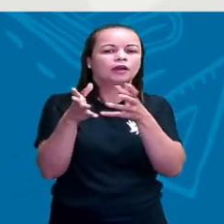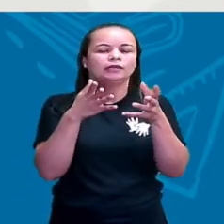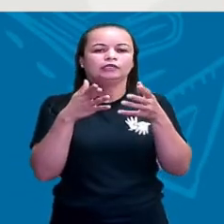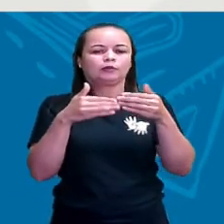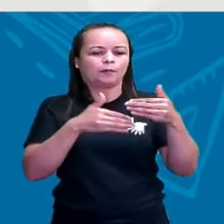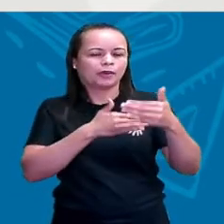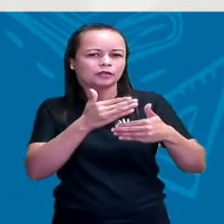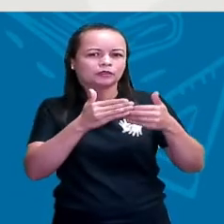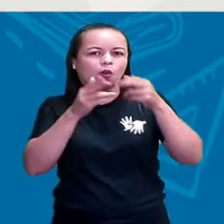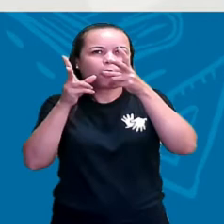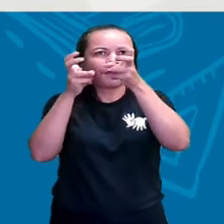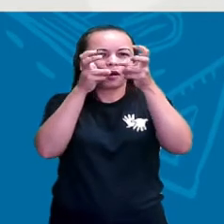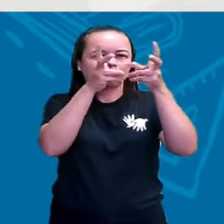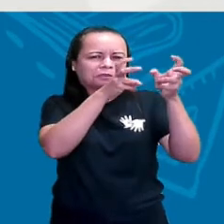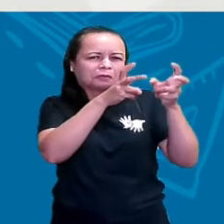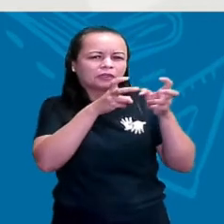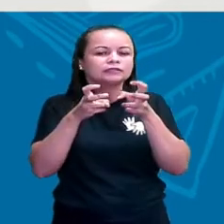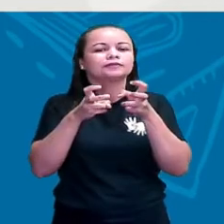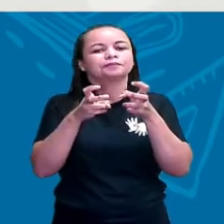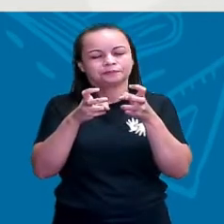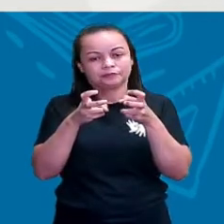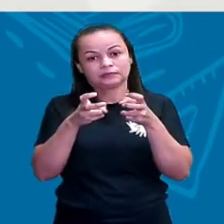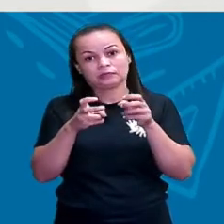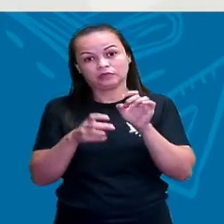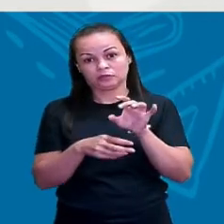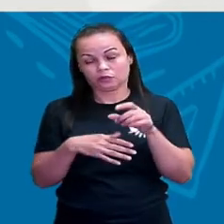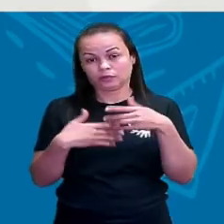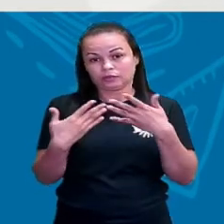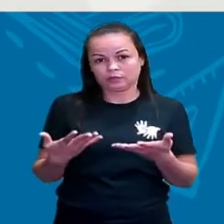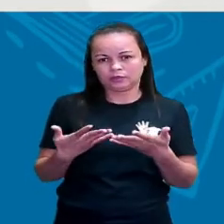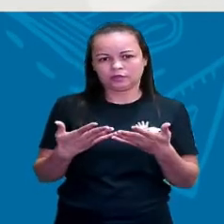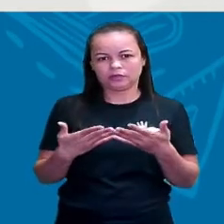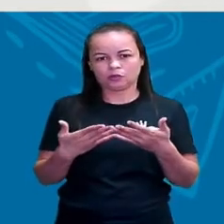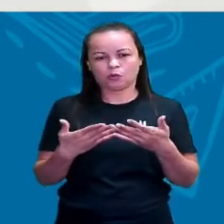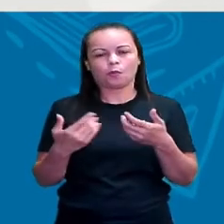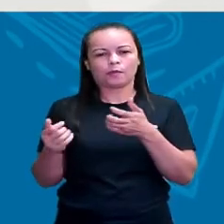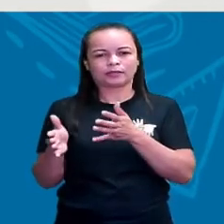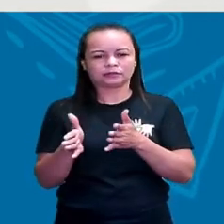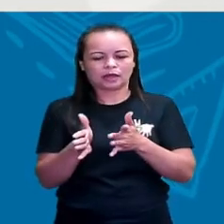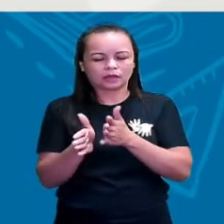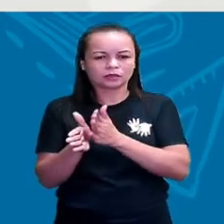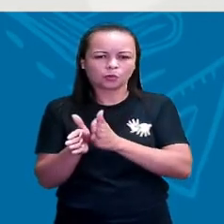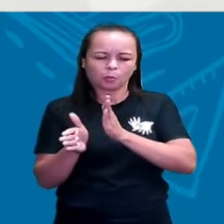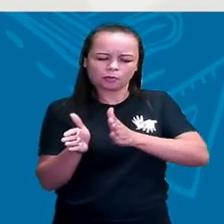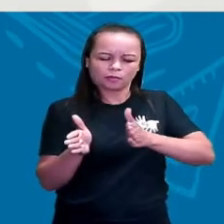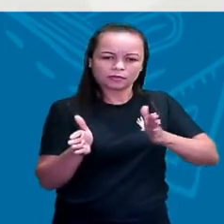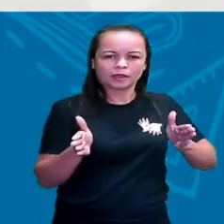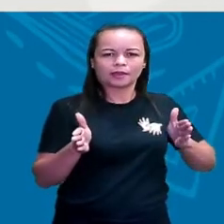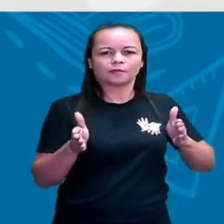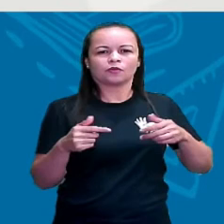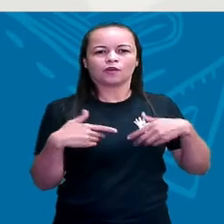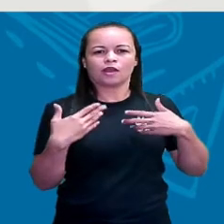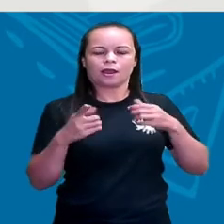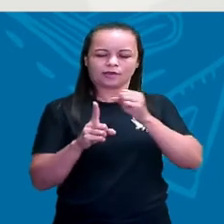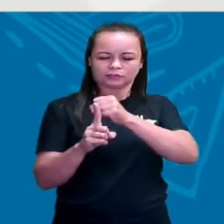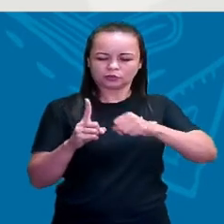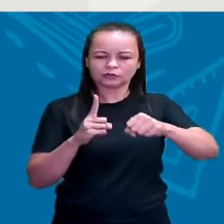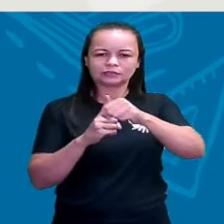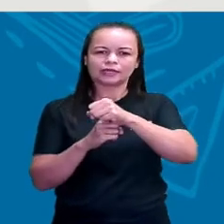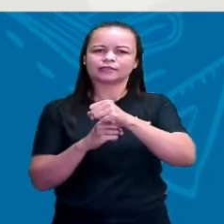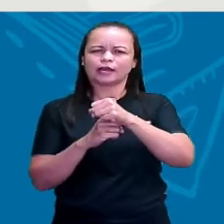partir da observação. Sendo que, com o passar do tempo, a sociedade vai ficando cada vez mais